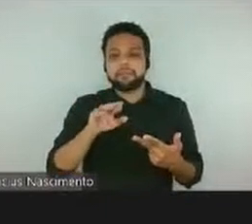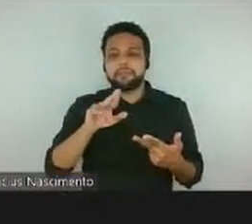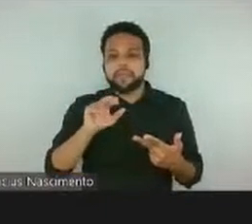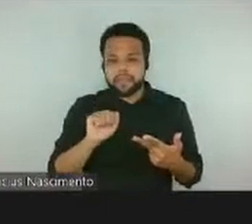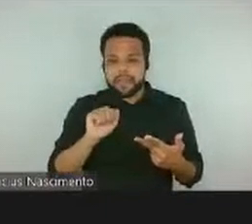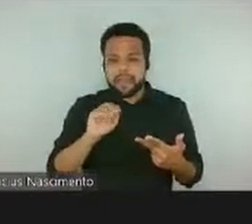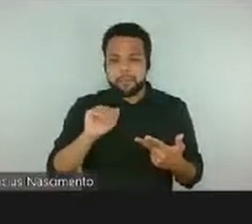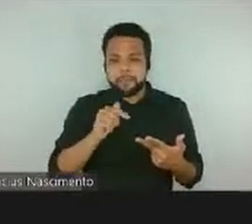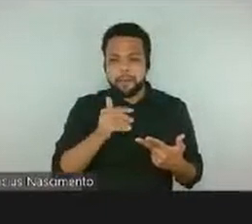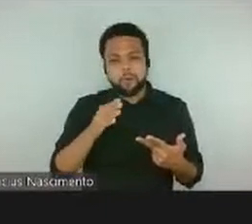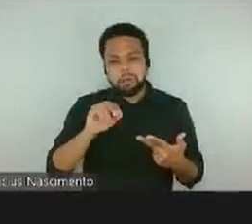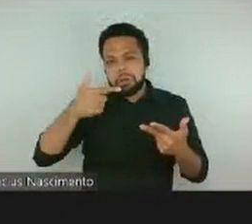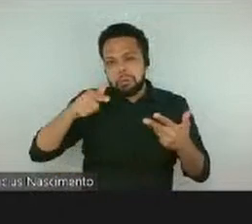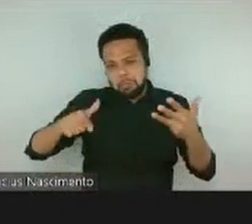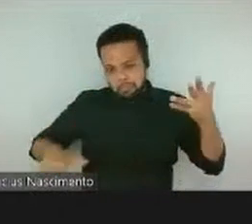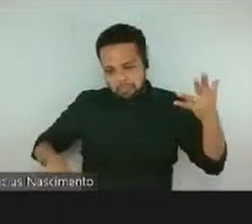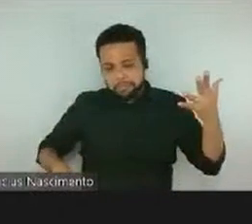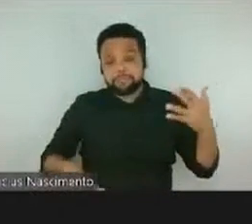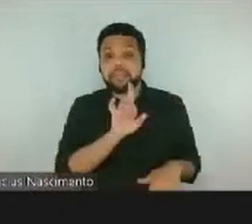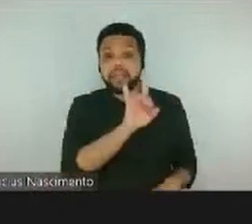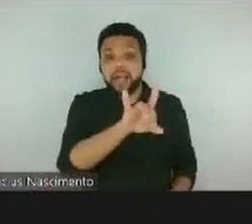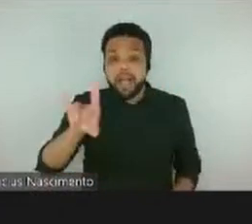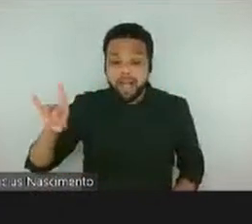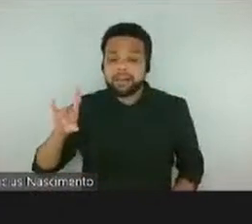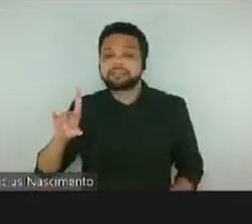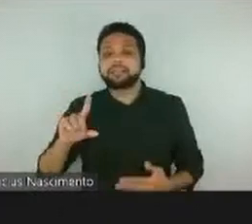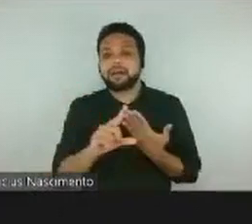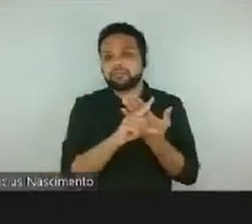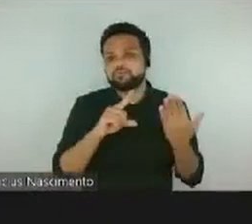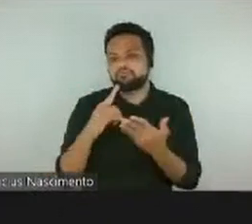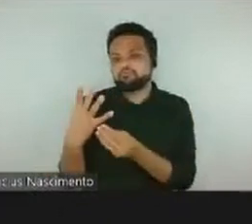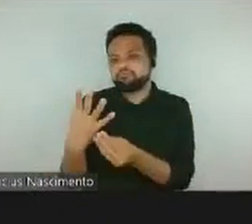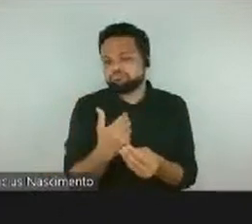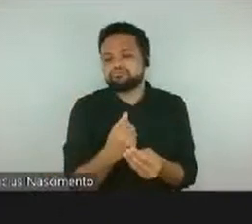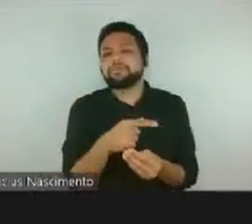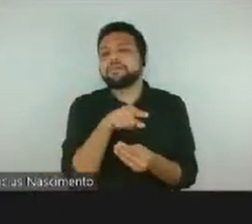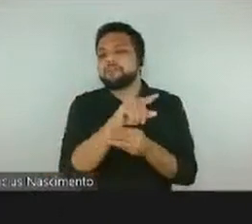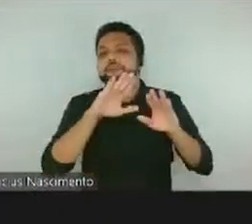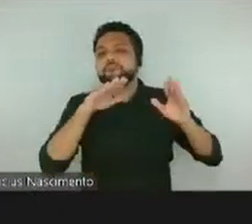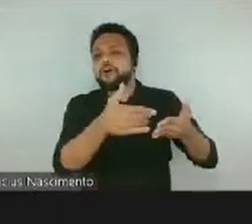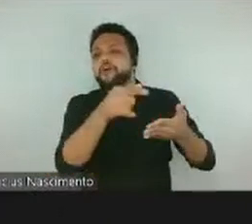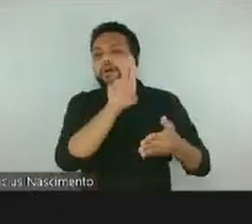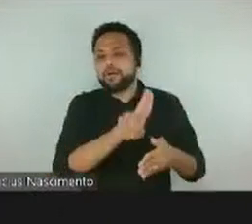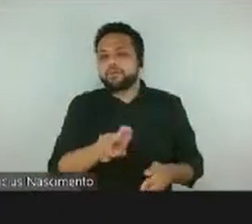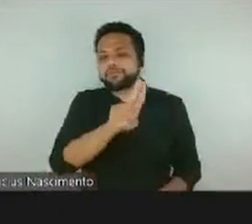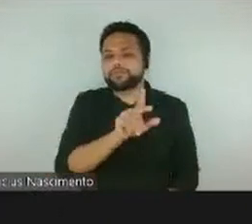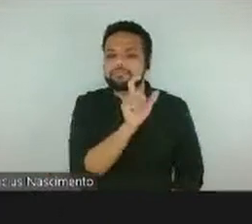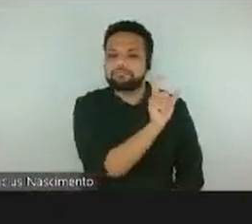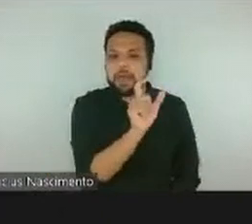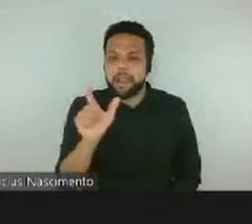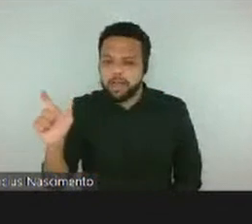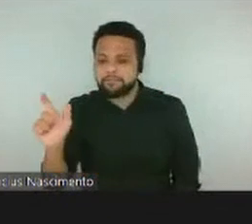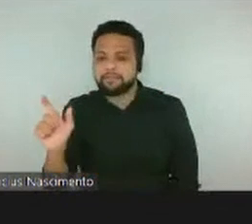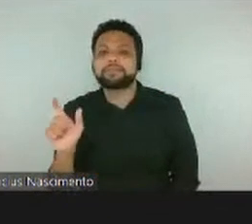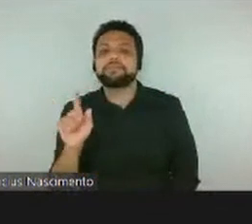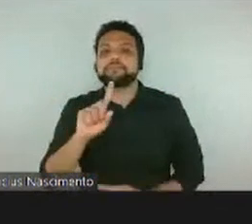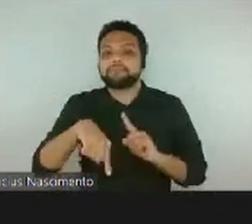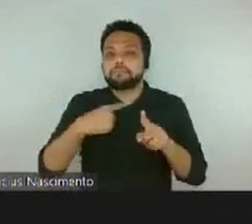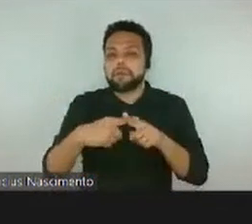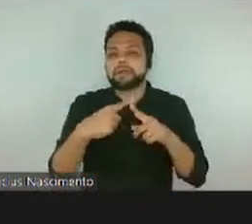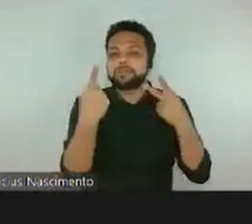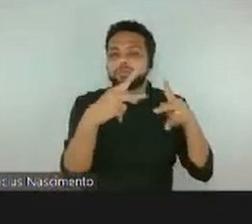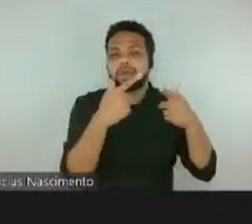e cada um dos artistas. Então, trabalha essa questão da palavra com a sua linguagem